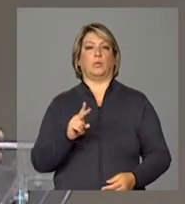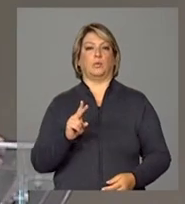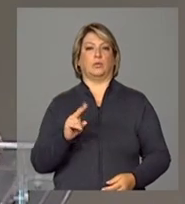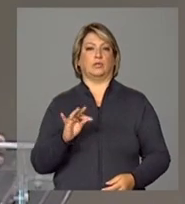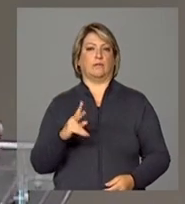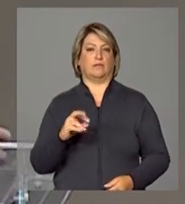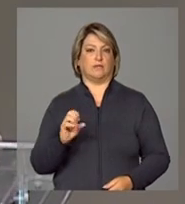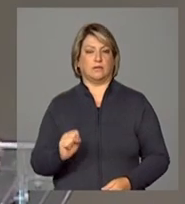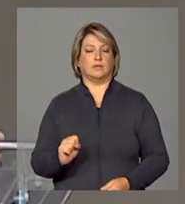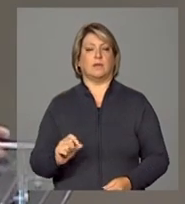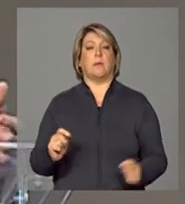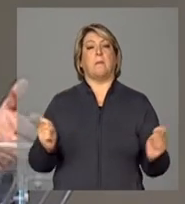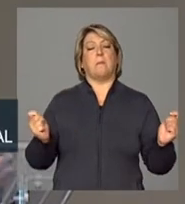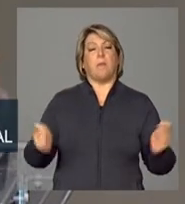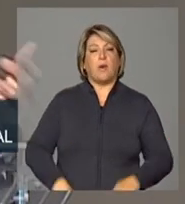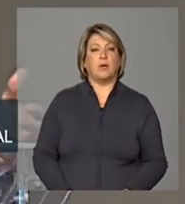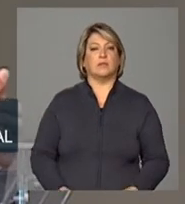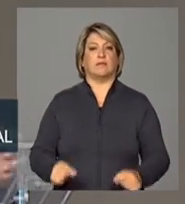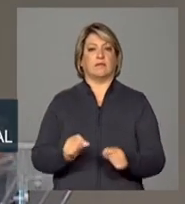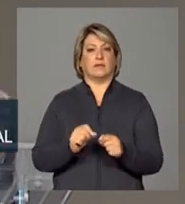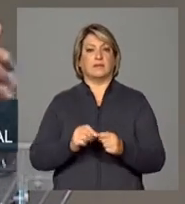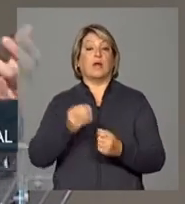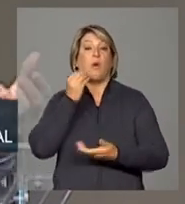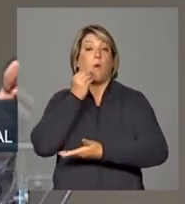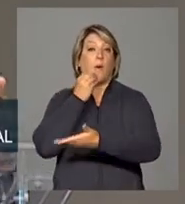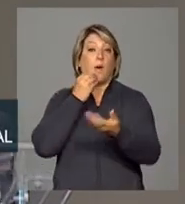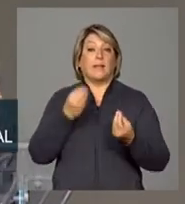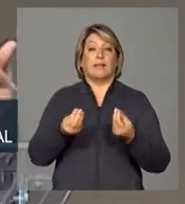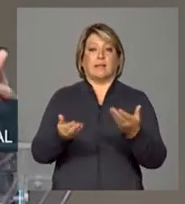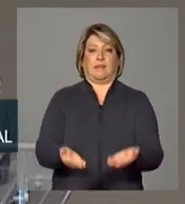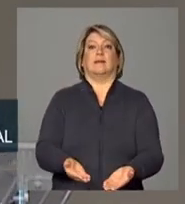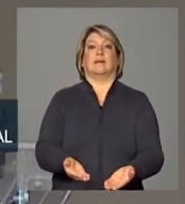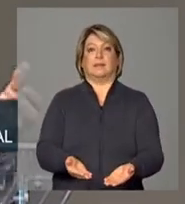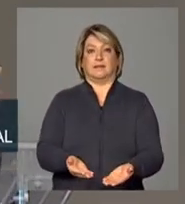criar oportunidades ou